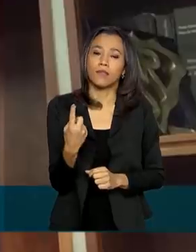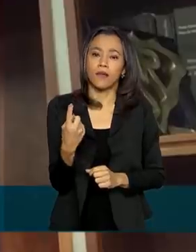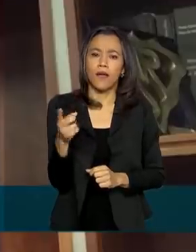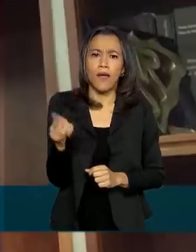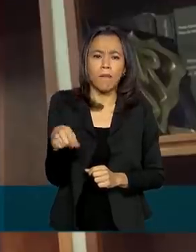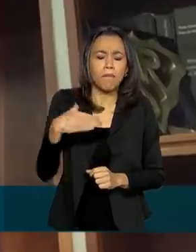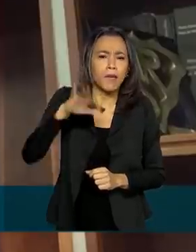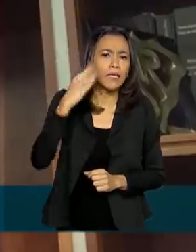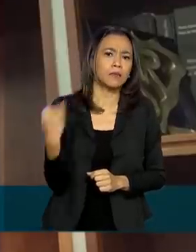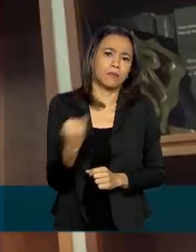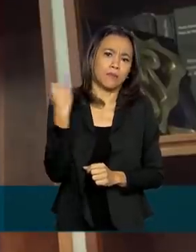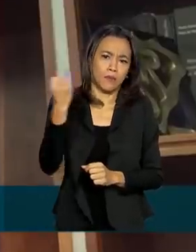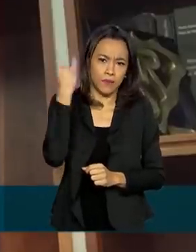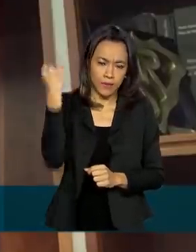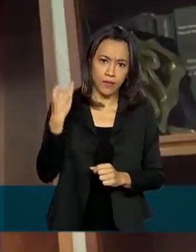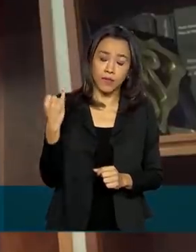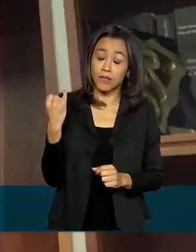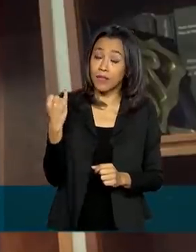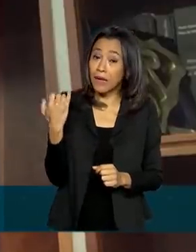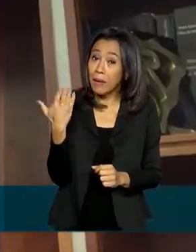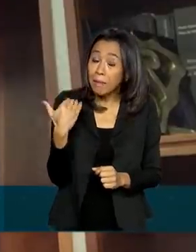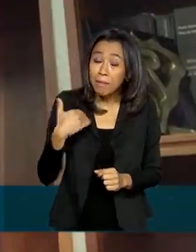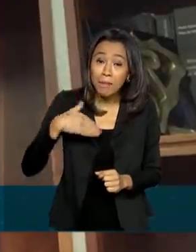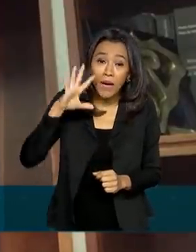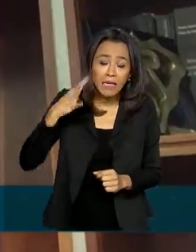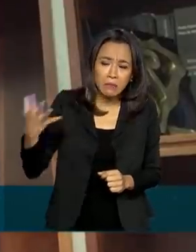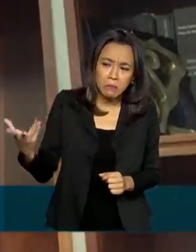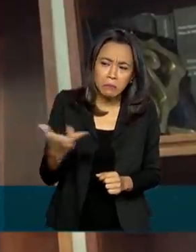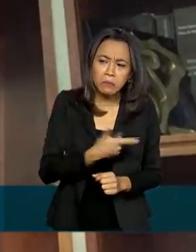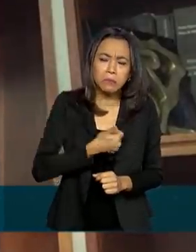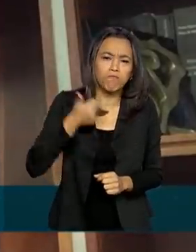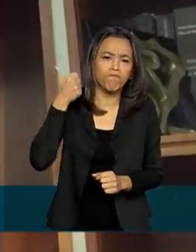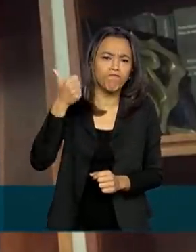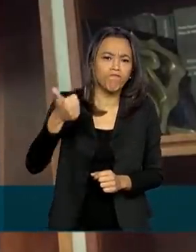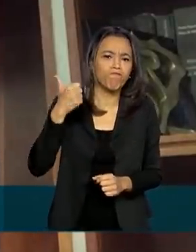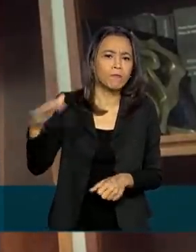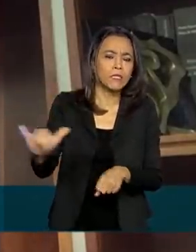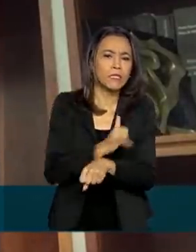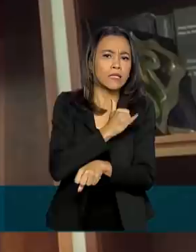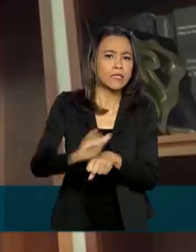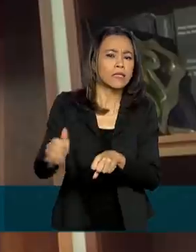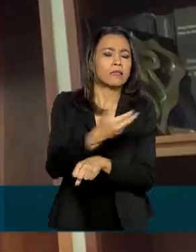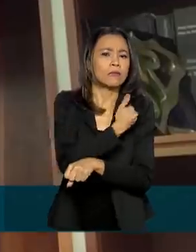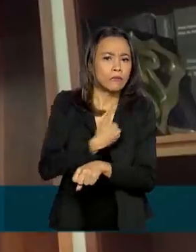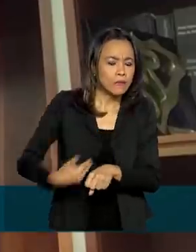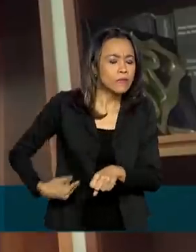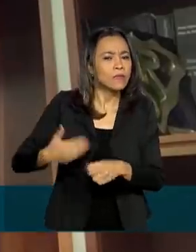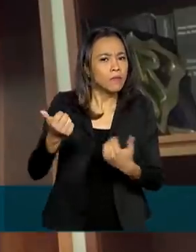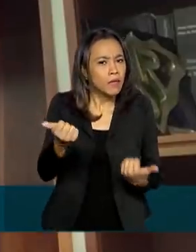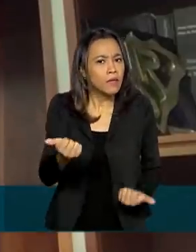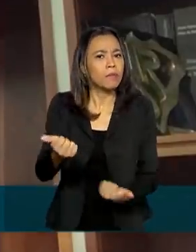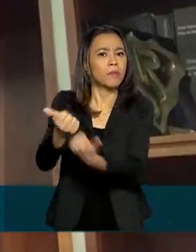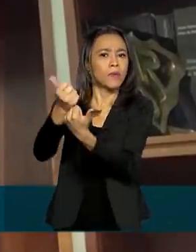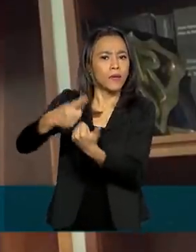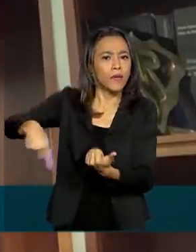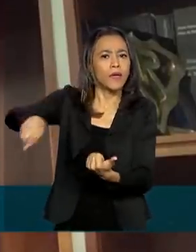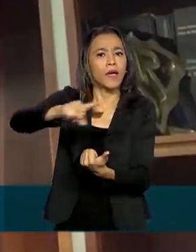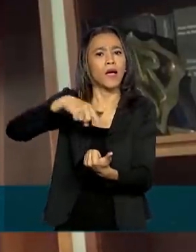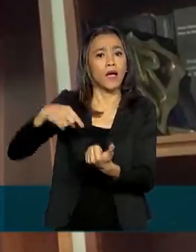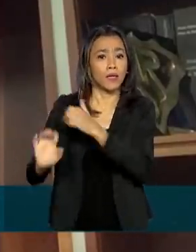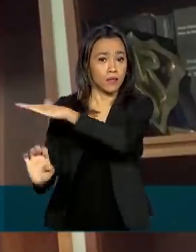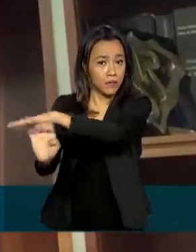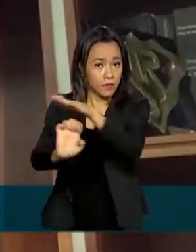mais importantes, talvez a mais efetiva medida que foi adotada para ajudar empregados e